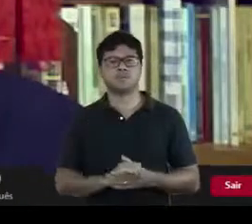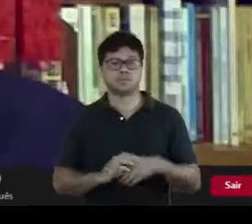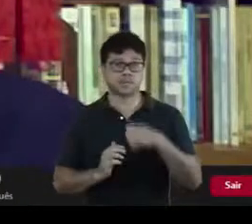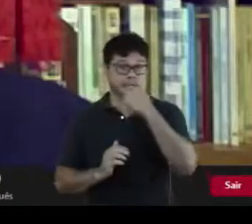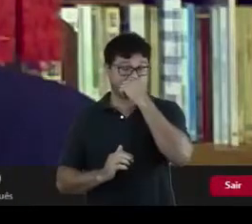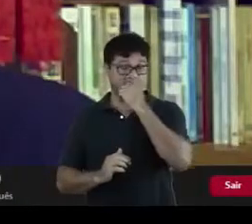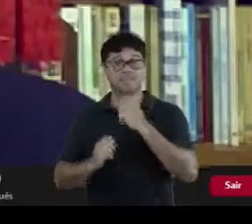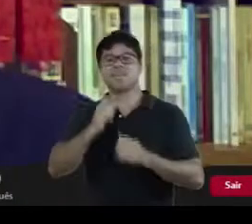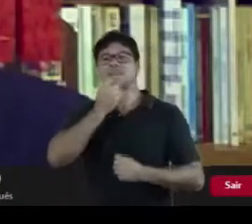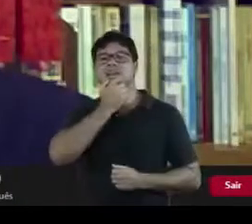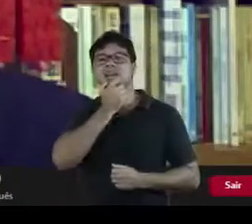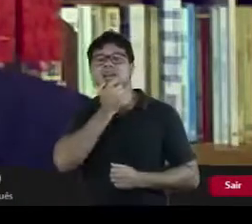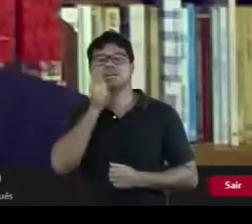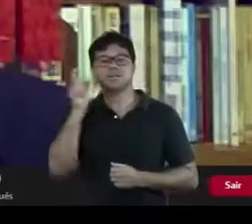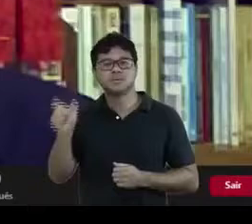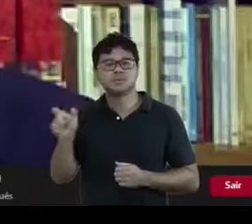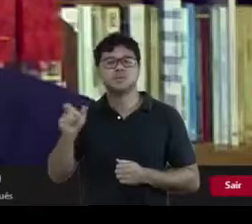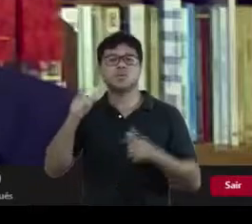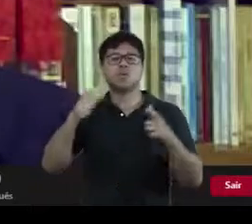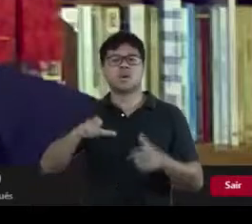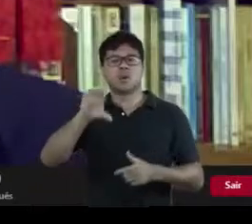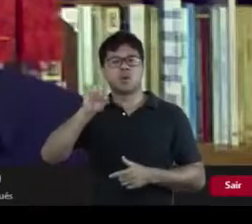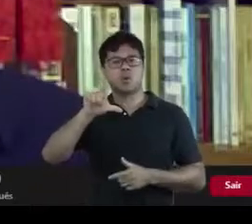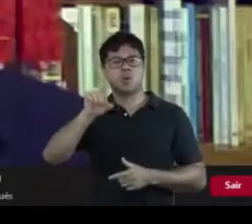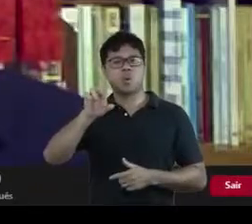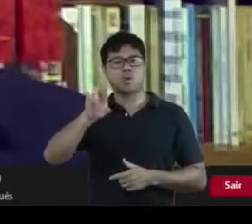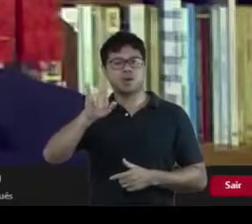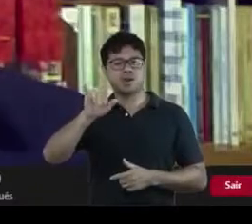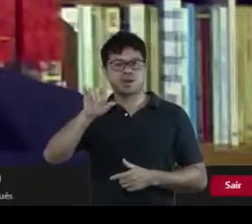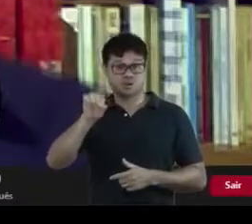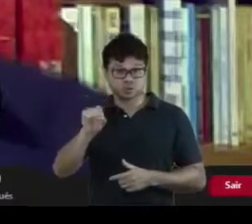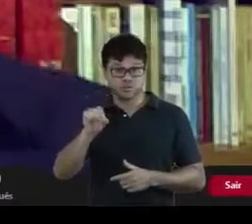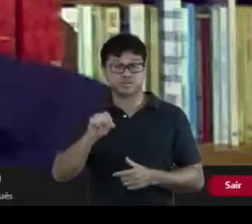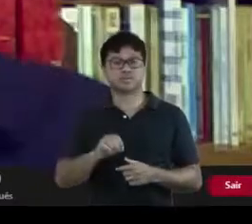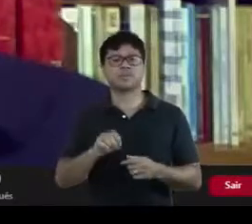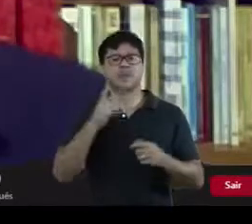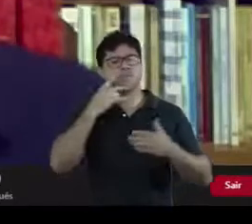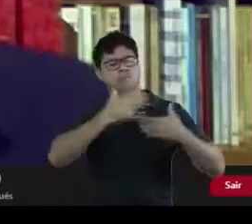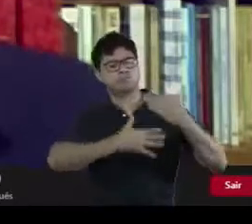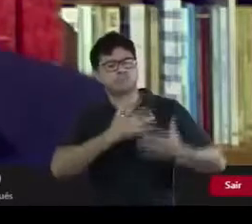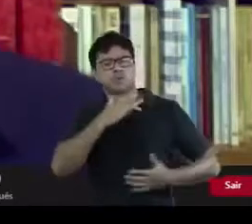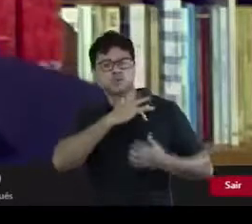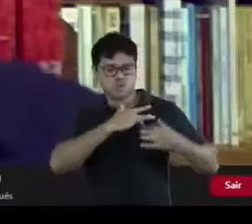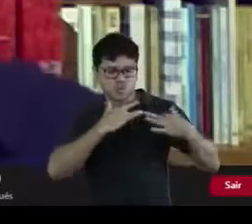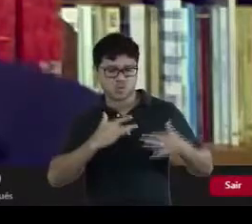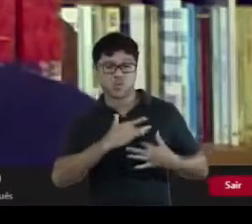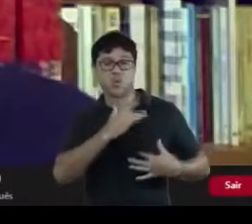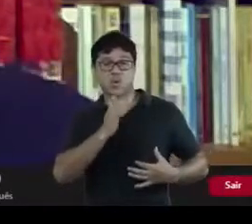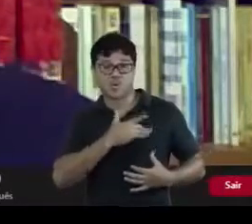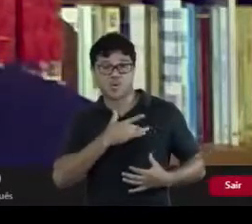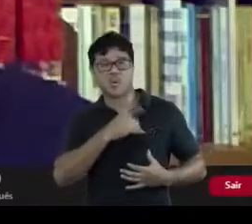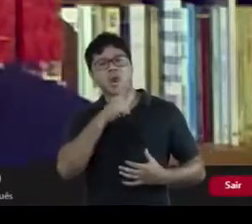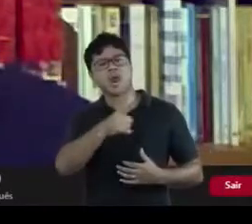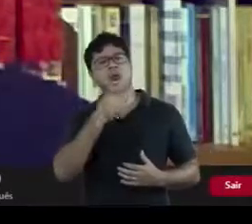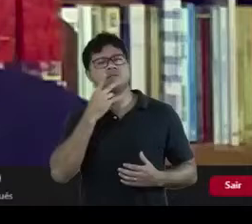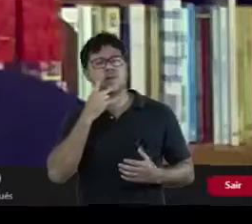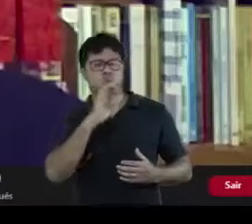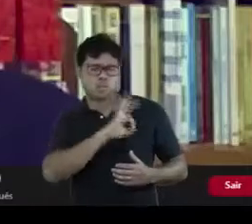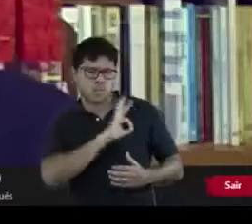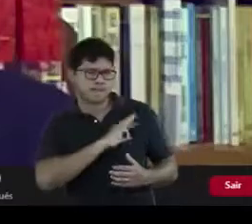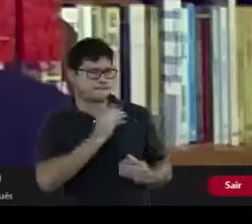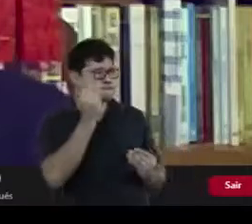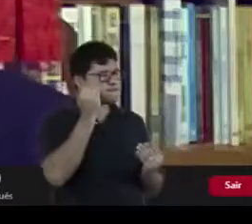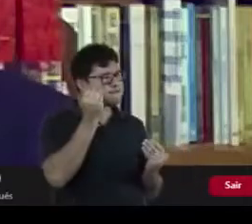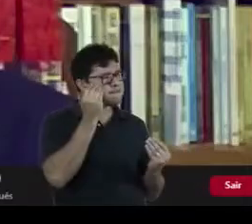Album Game Books, em Denver, Colorado. Ao longo dos romances, o policial se vê compungido a